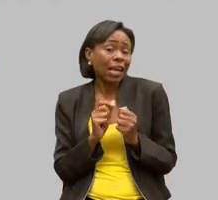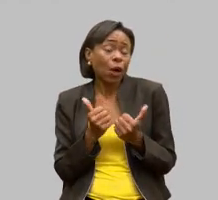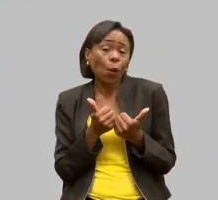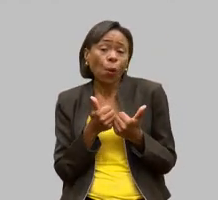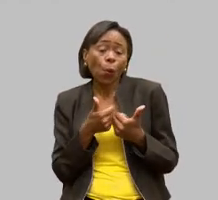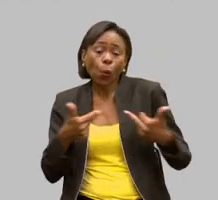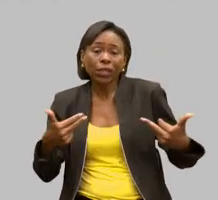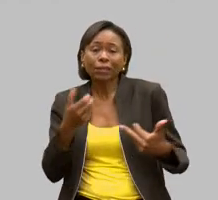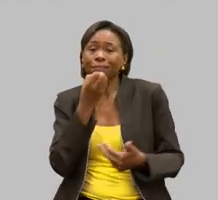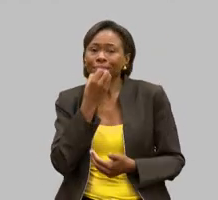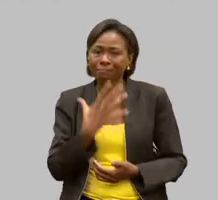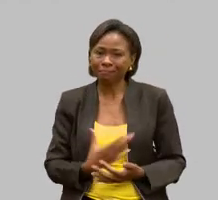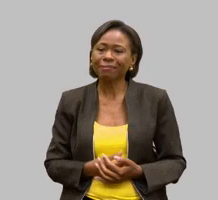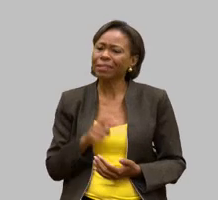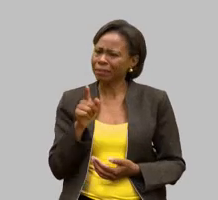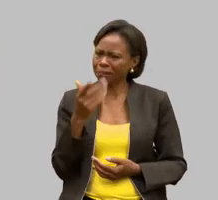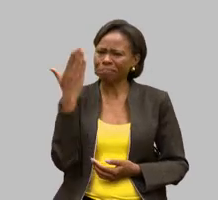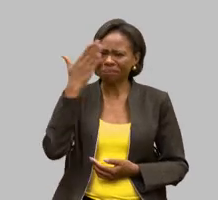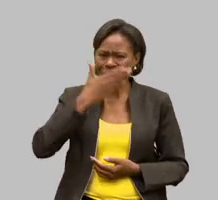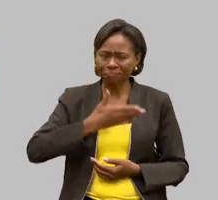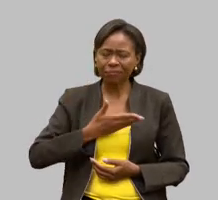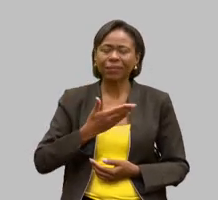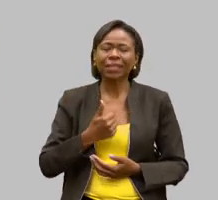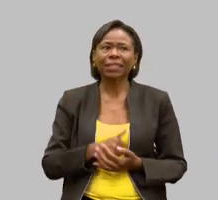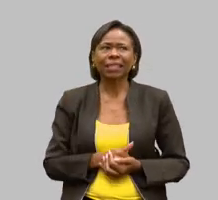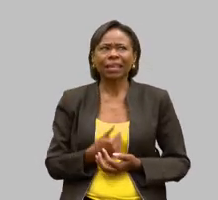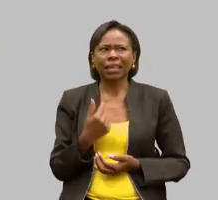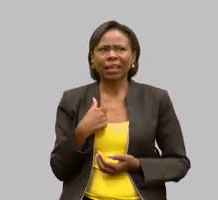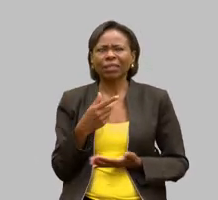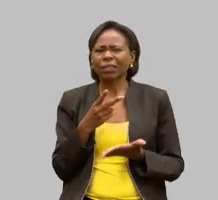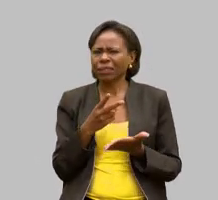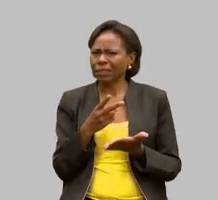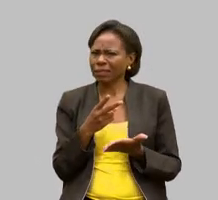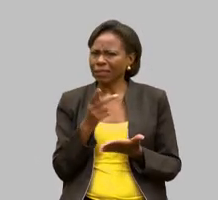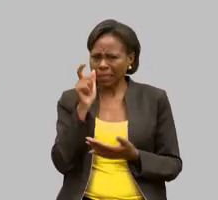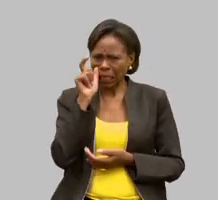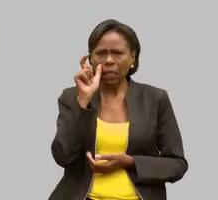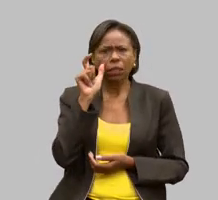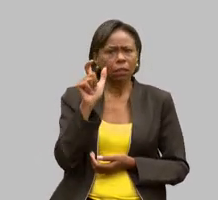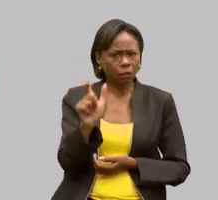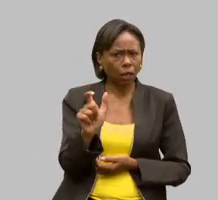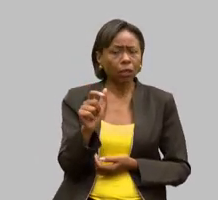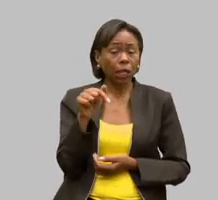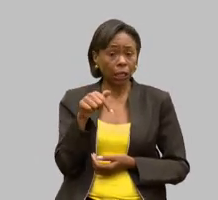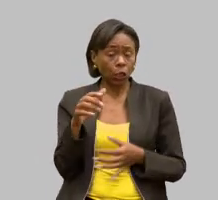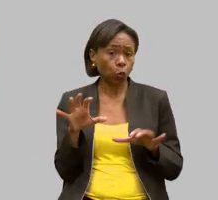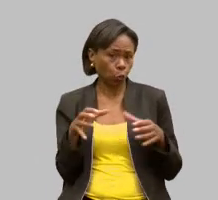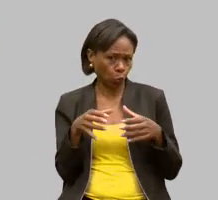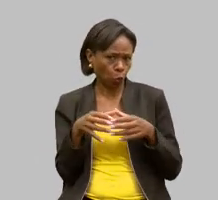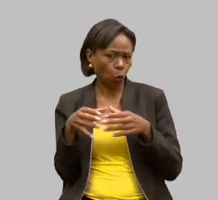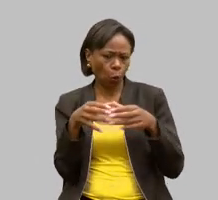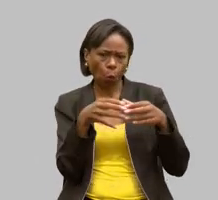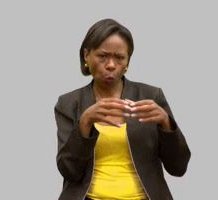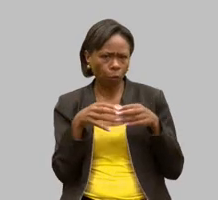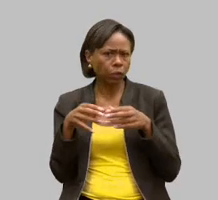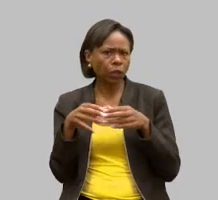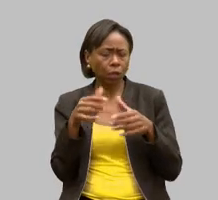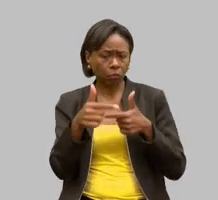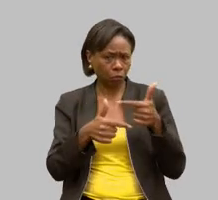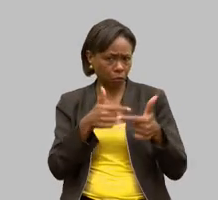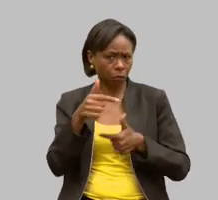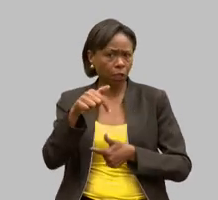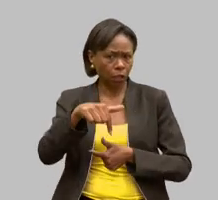ficado cada vez, deputado Bechir, mais interessado aqui na nossa comissão, mais motivado em trabalhar aqui,